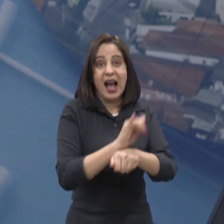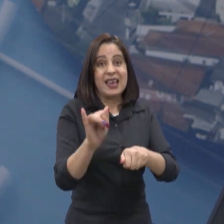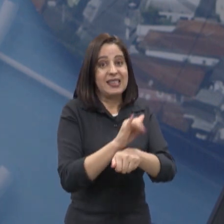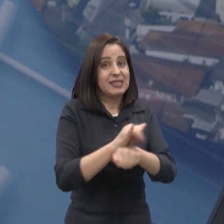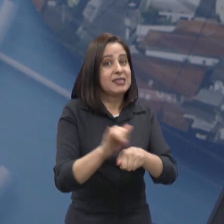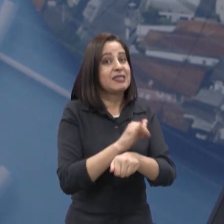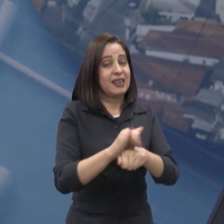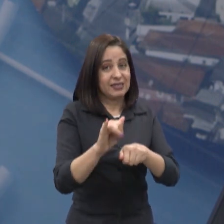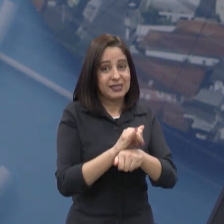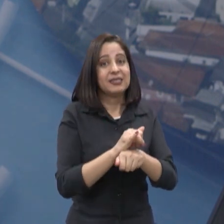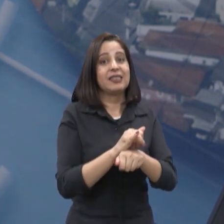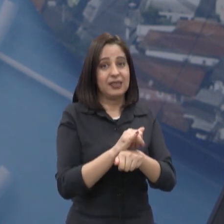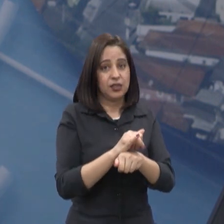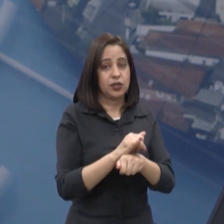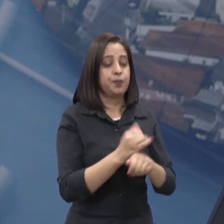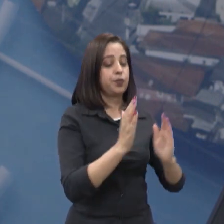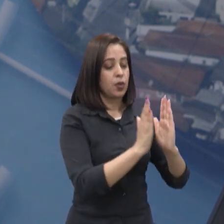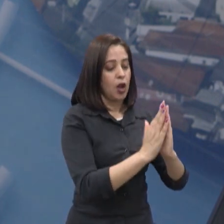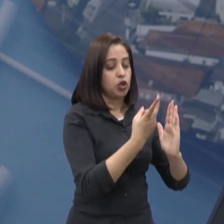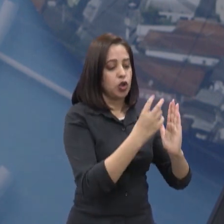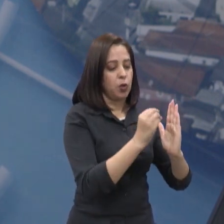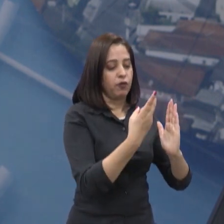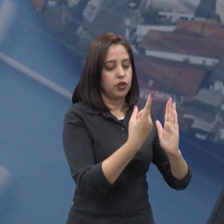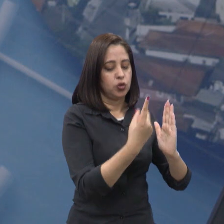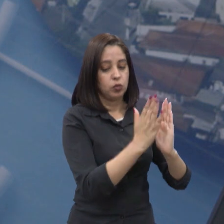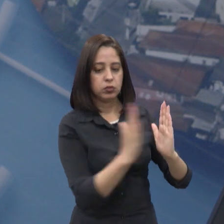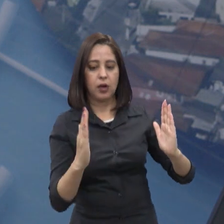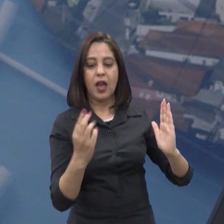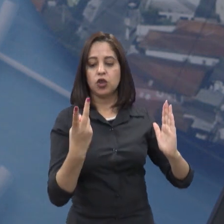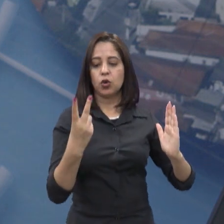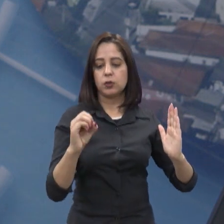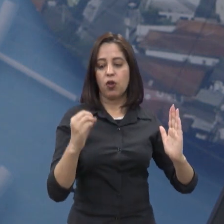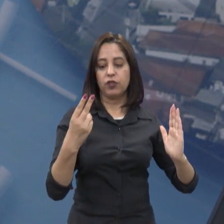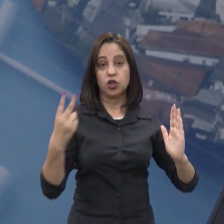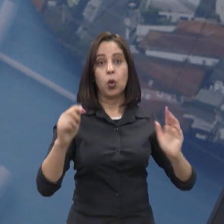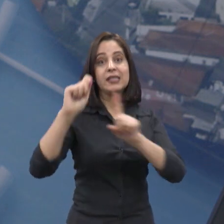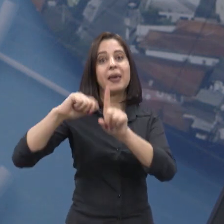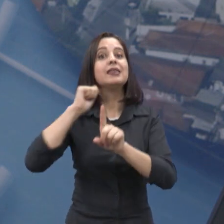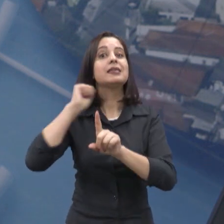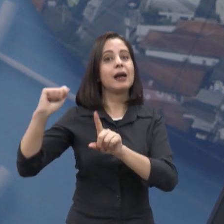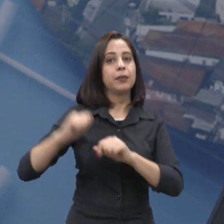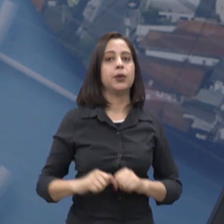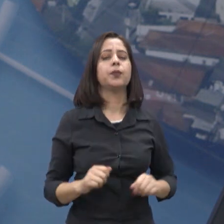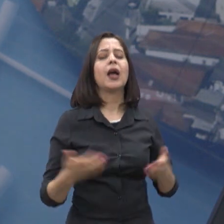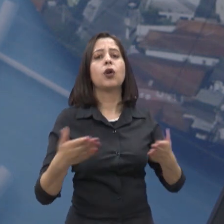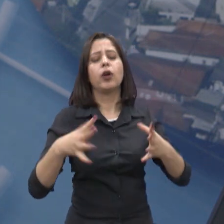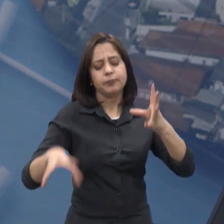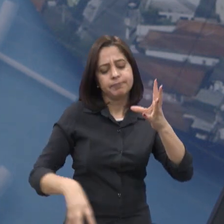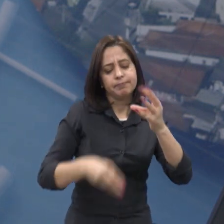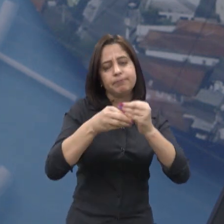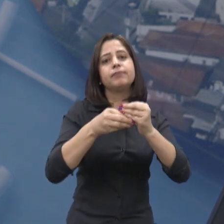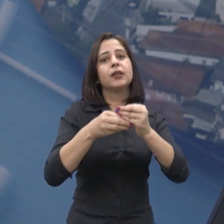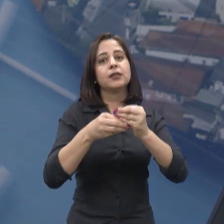também que ficou em vigor de 2021 até abril de 2022. Para comentar um pouquinho desse assunto, eu quero chamar